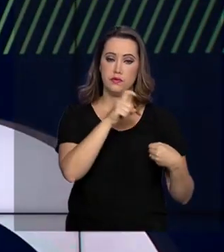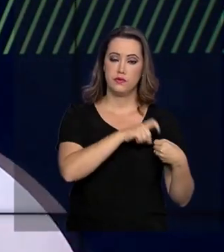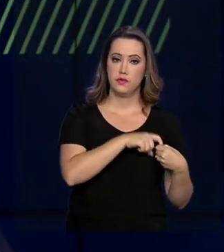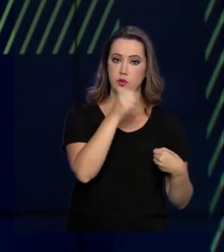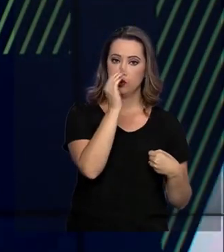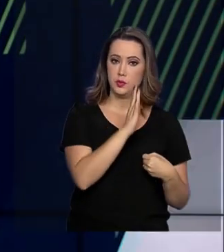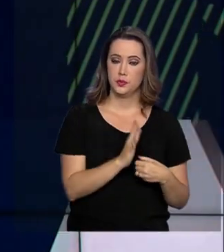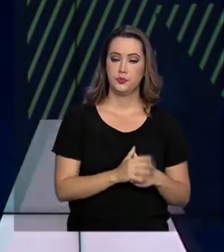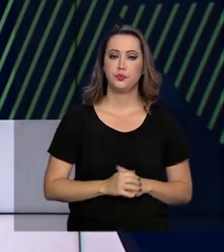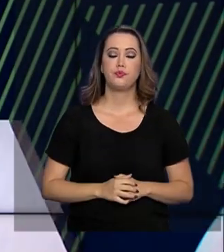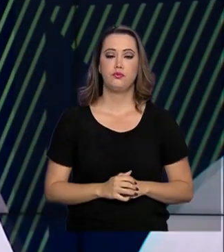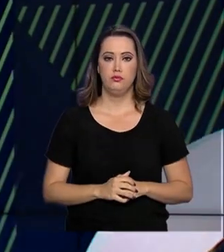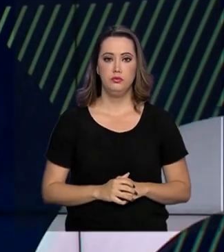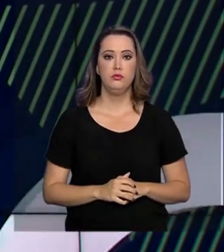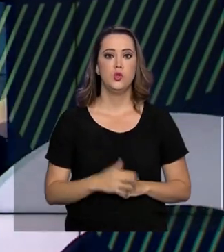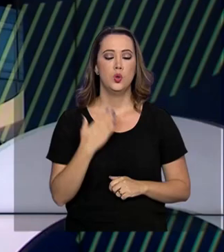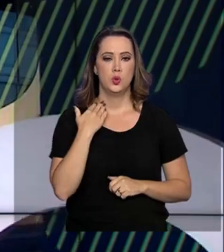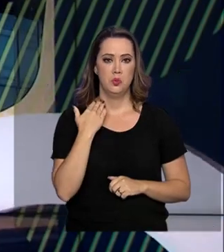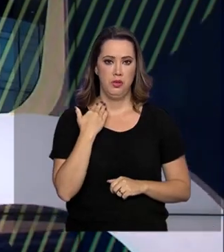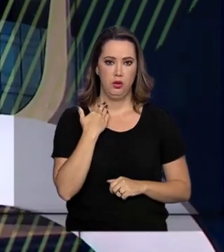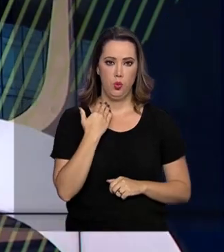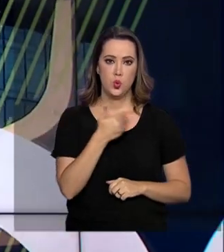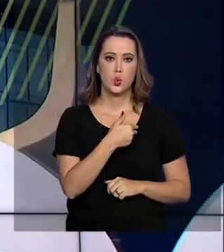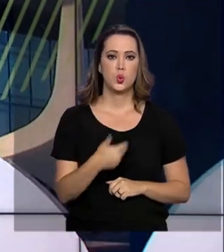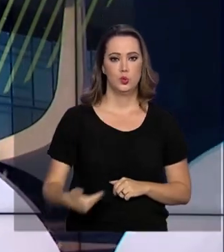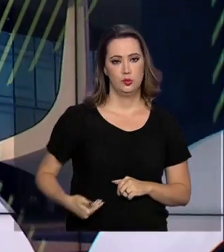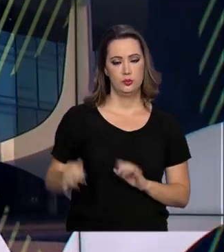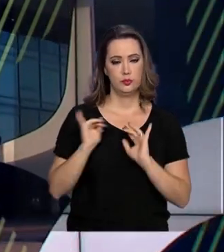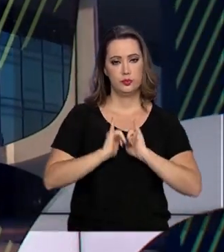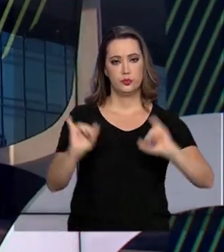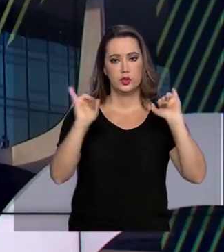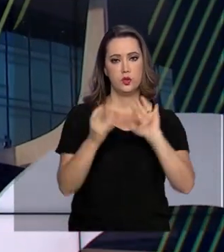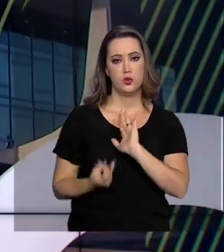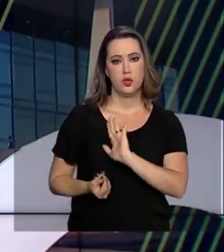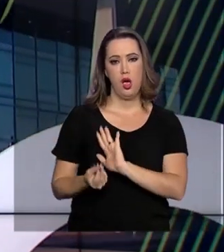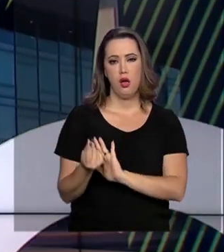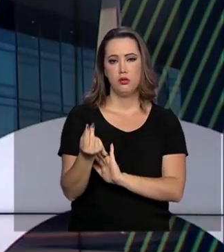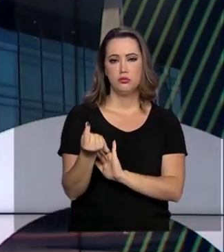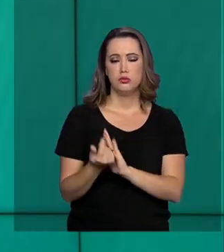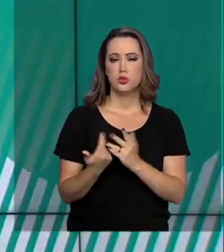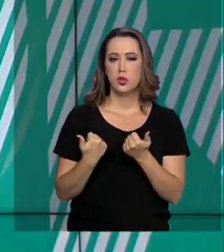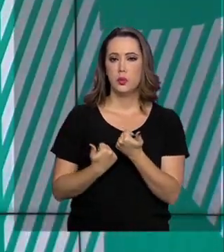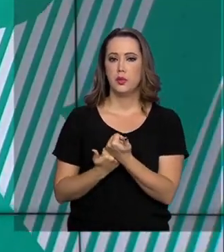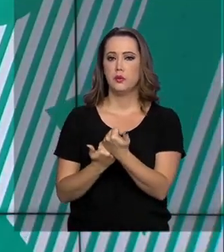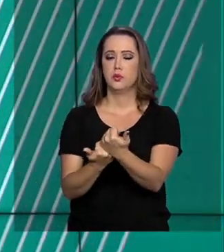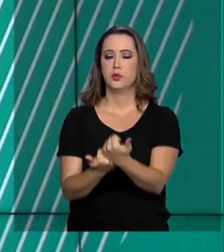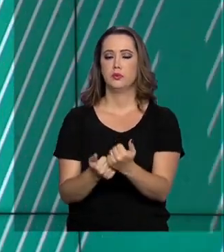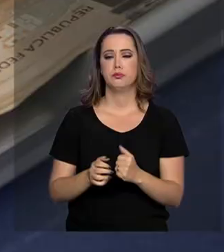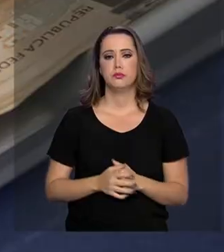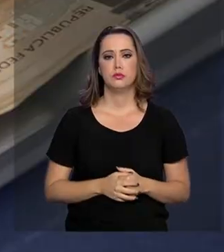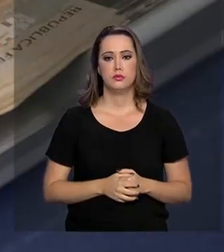públicos anunciaram mais crédito para atender o setor produtivo nesse cenário do novo coronavírus.